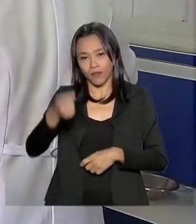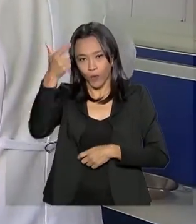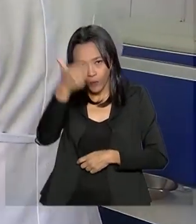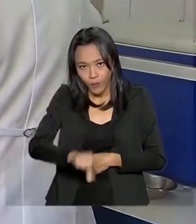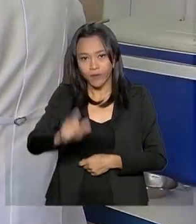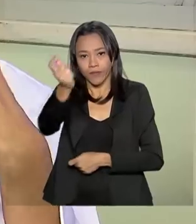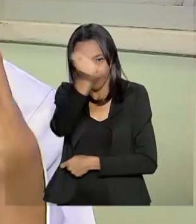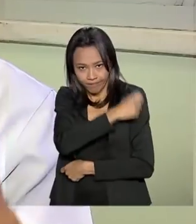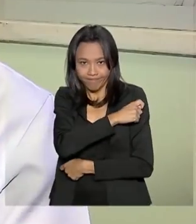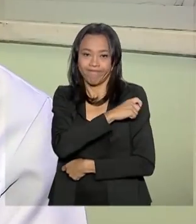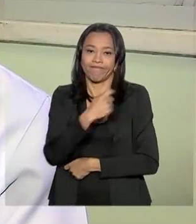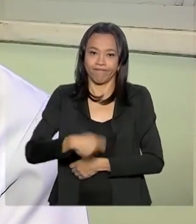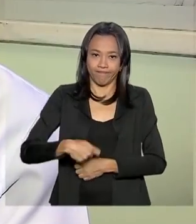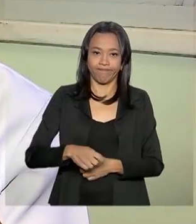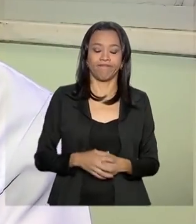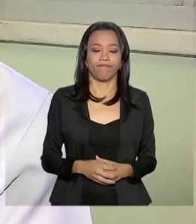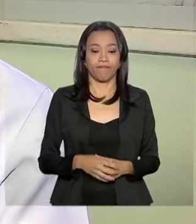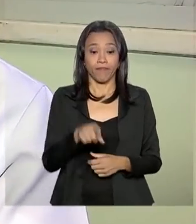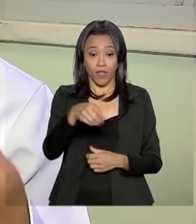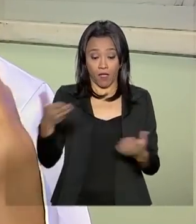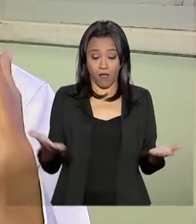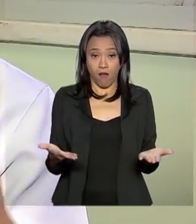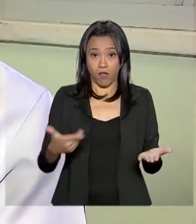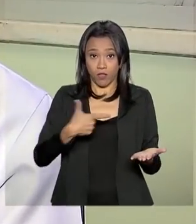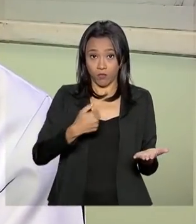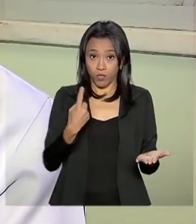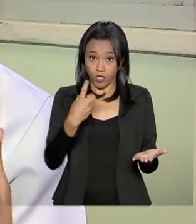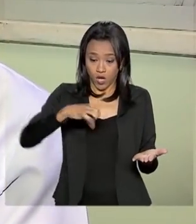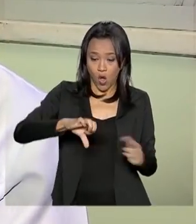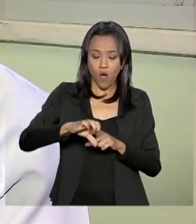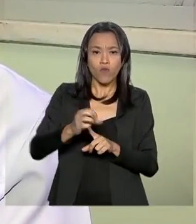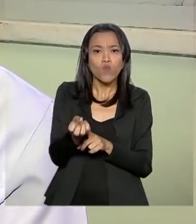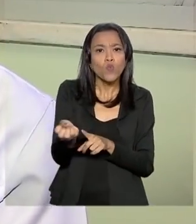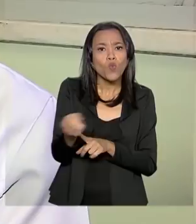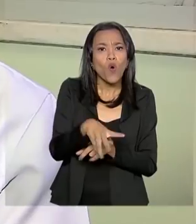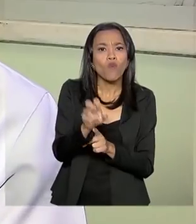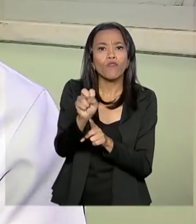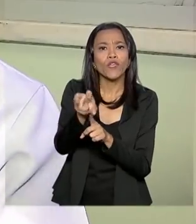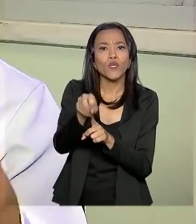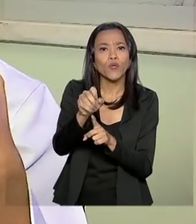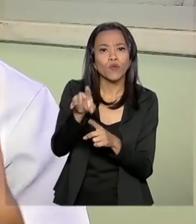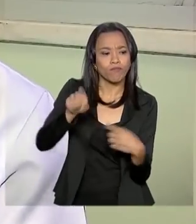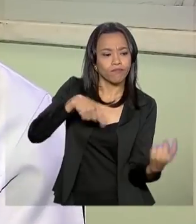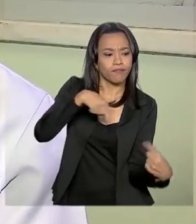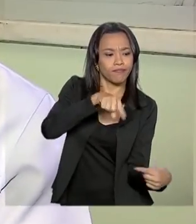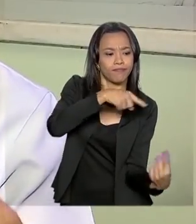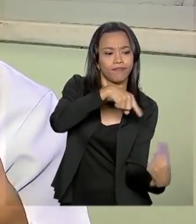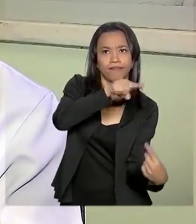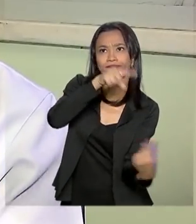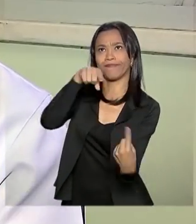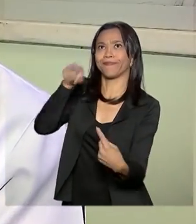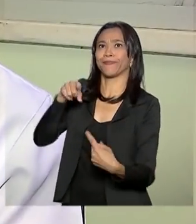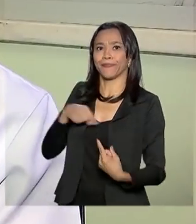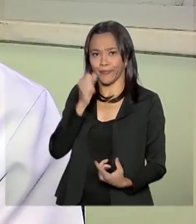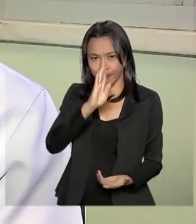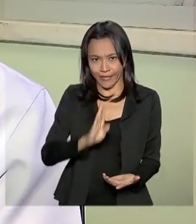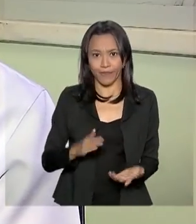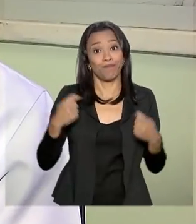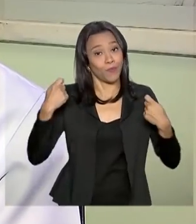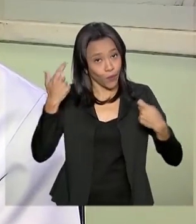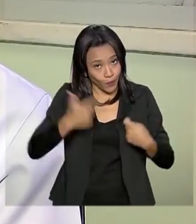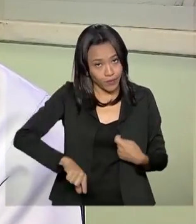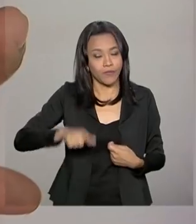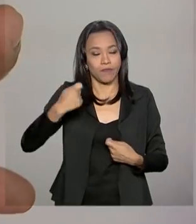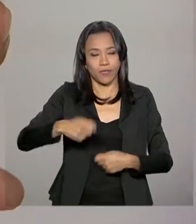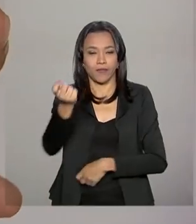nova campanha. Agora, em 2019, está circulando novos vírus, então ela precisa realmente tomar novamente